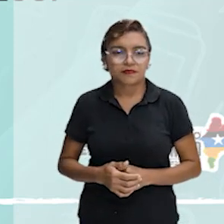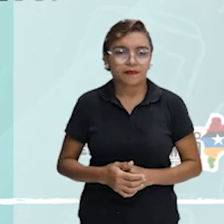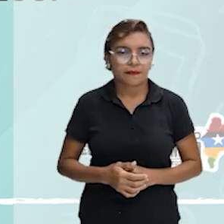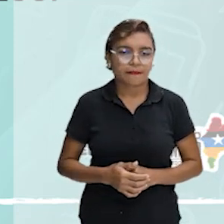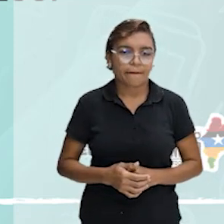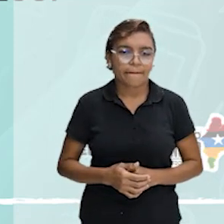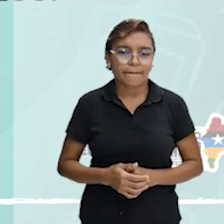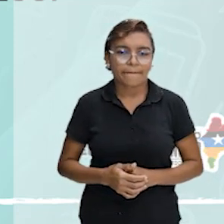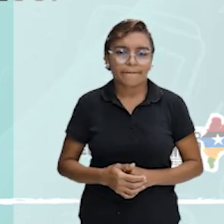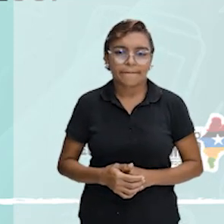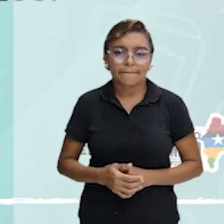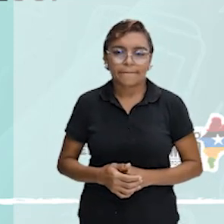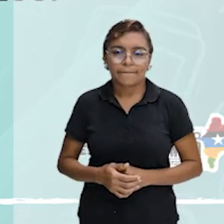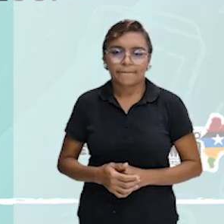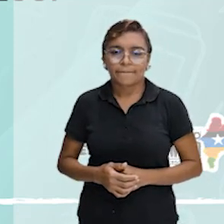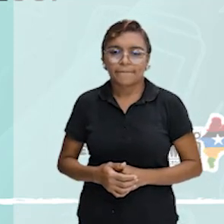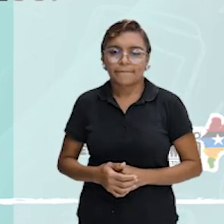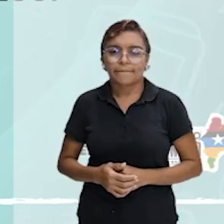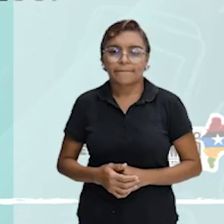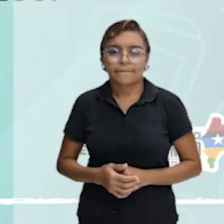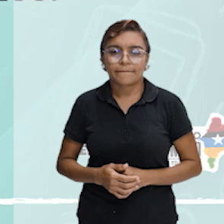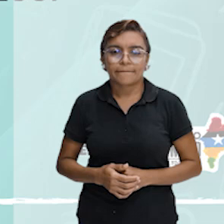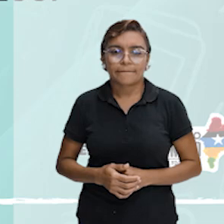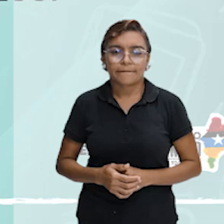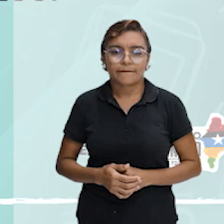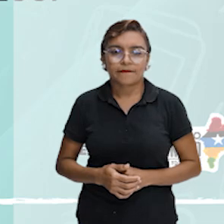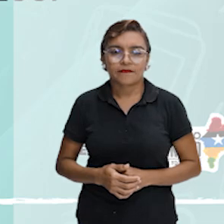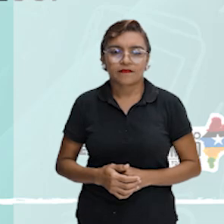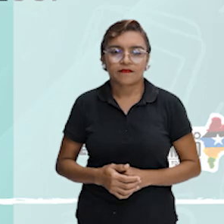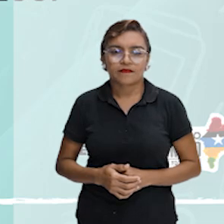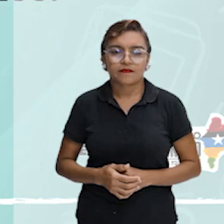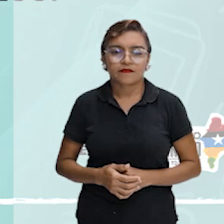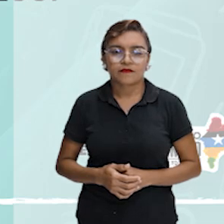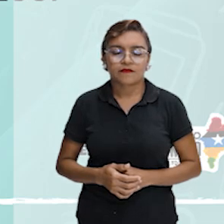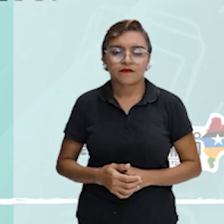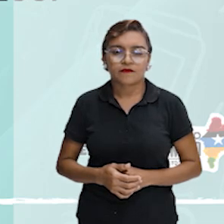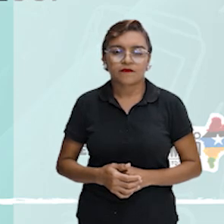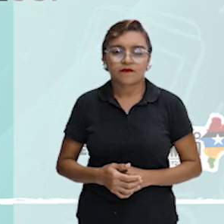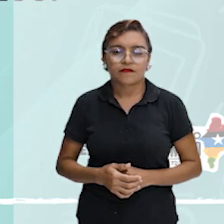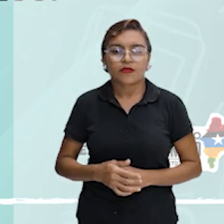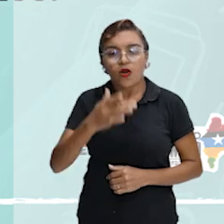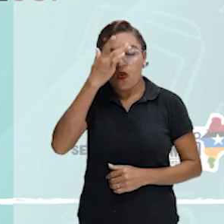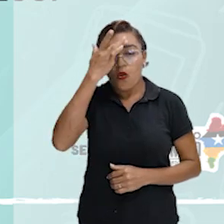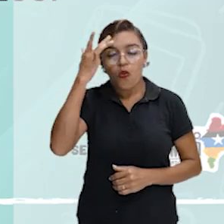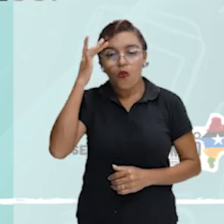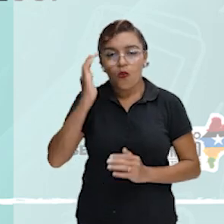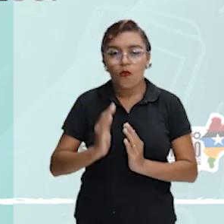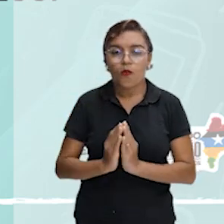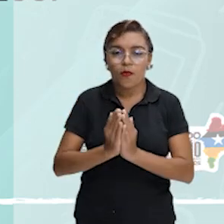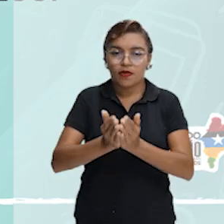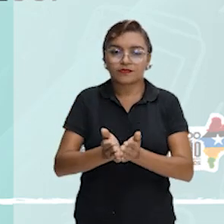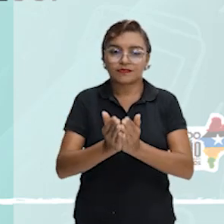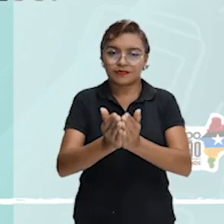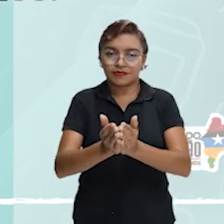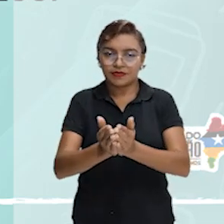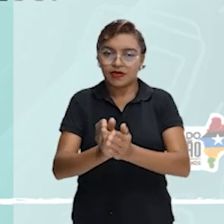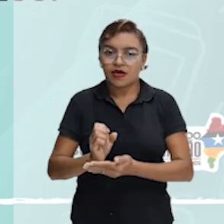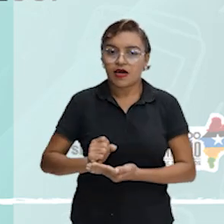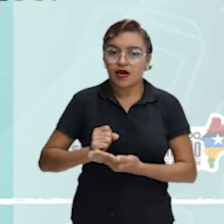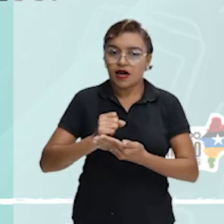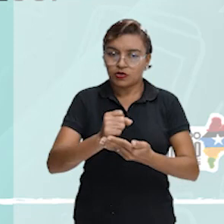a guarda de Sims Convicton, ajudante de cabina a bordo do Beagle. A John Wickham,